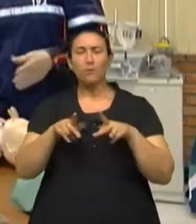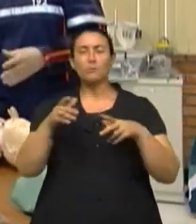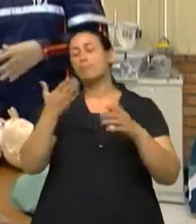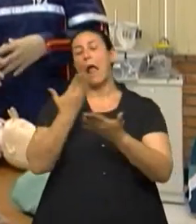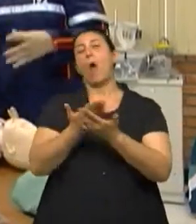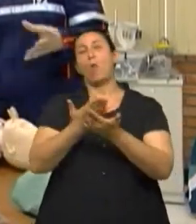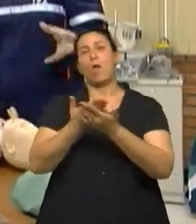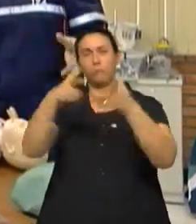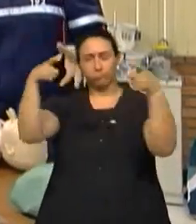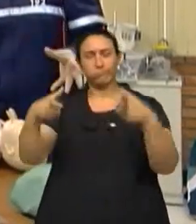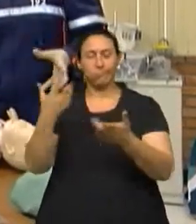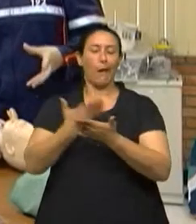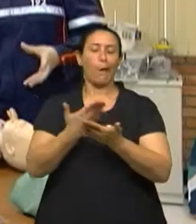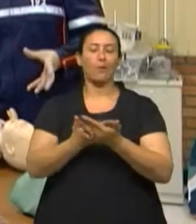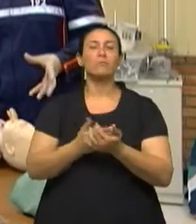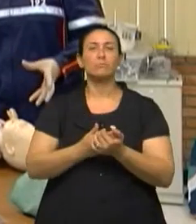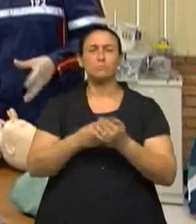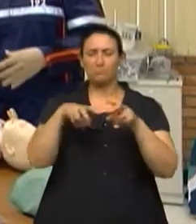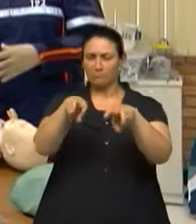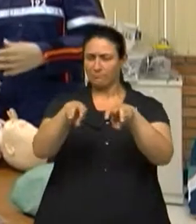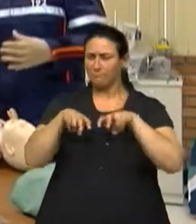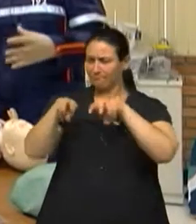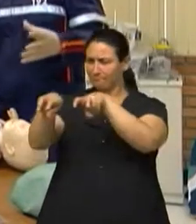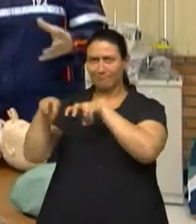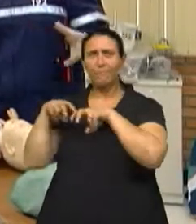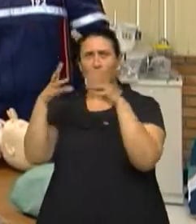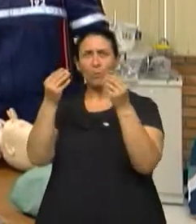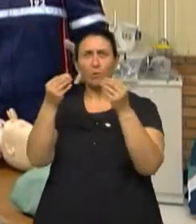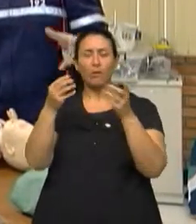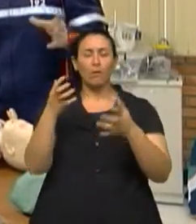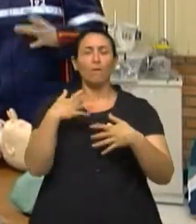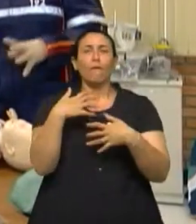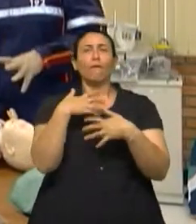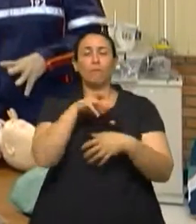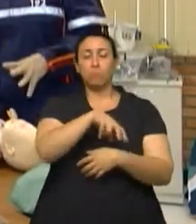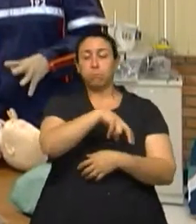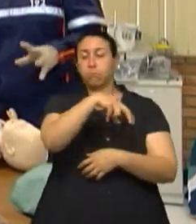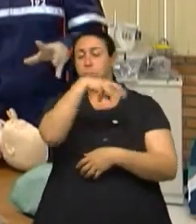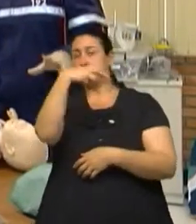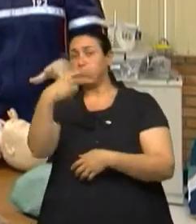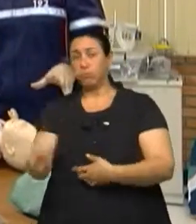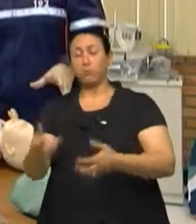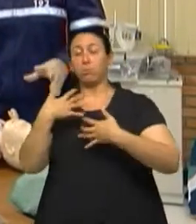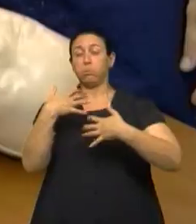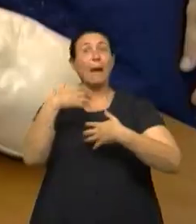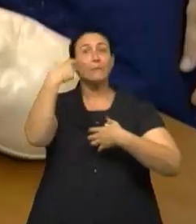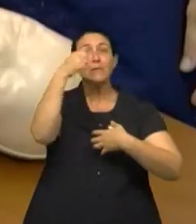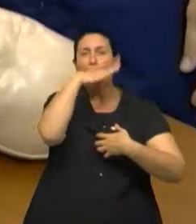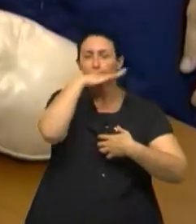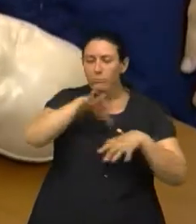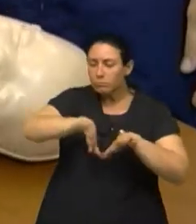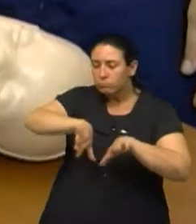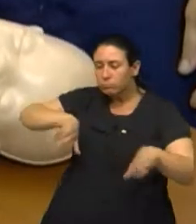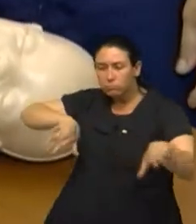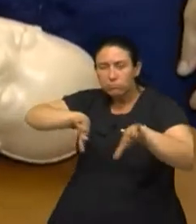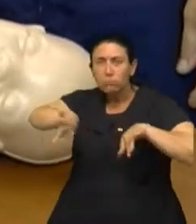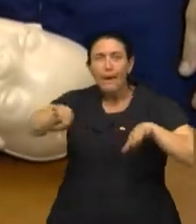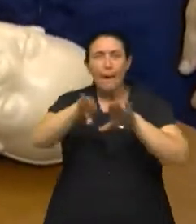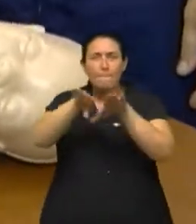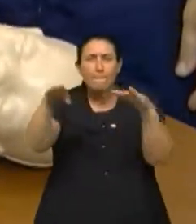de aula, por exemplo, cheia de cadeiras e classes, a gente remove os objetos e deixa ela sem